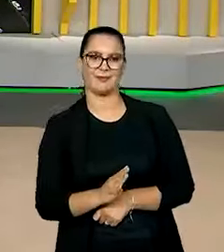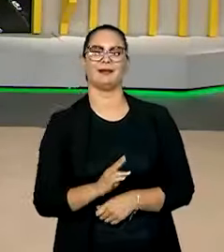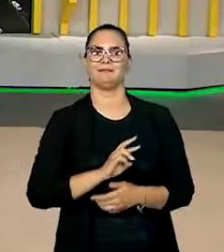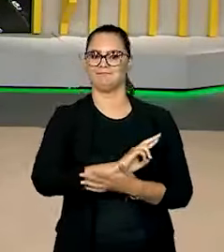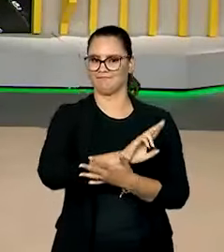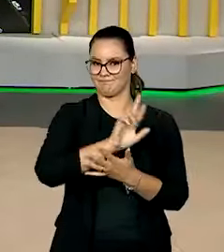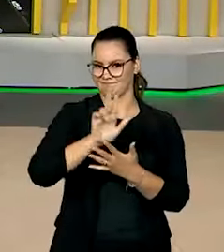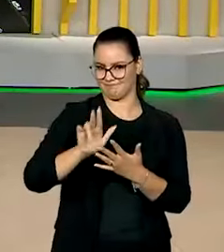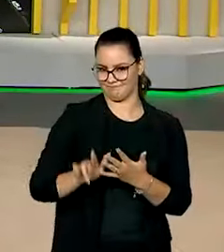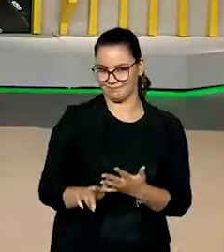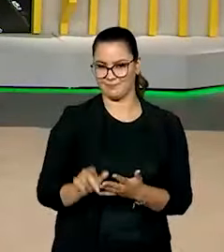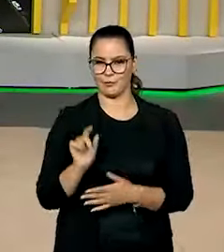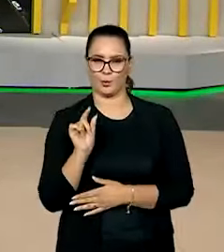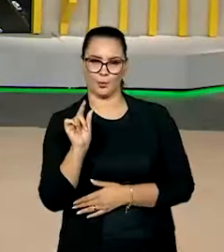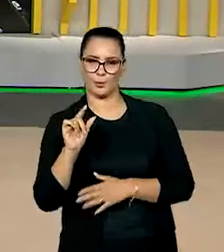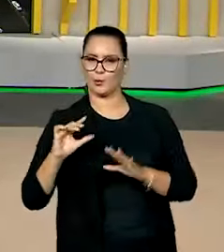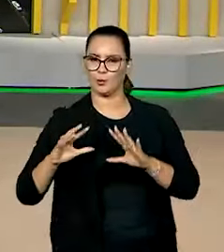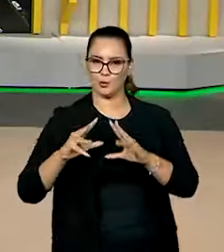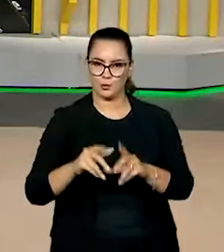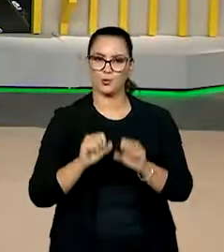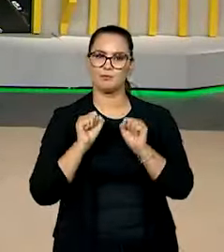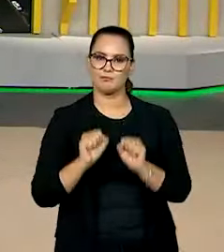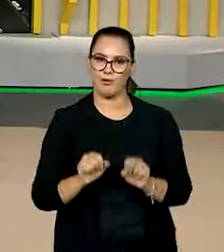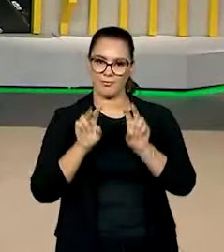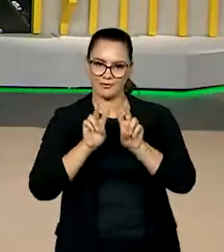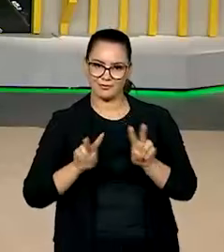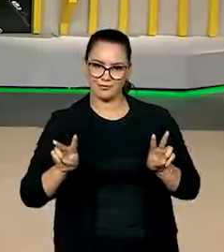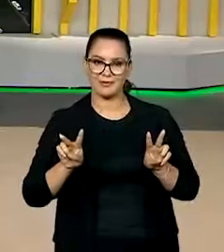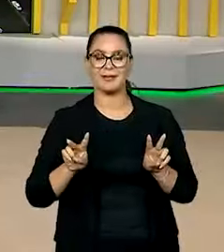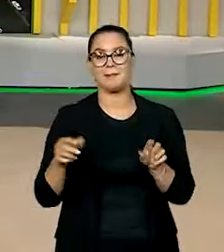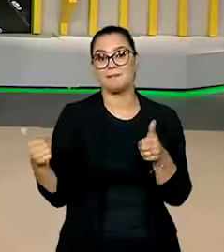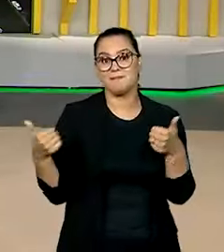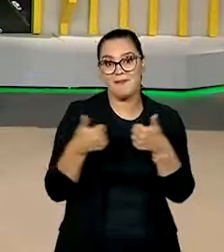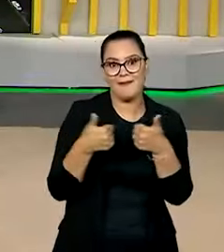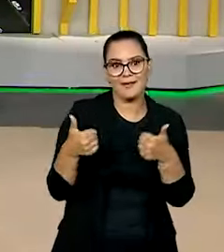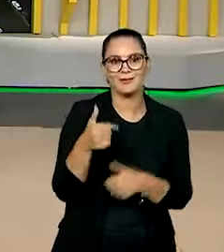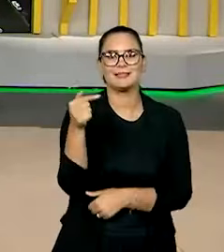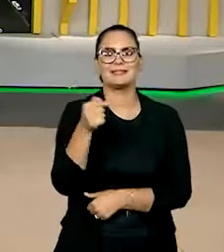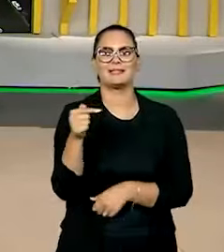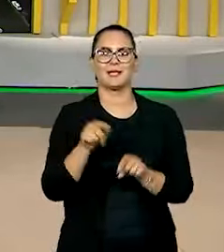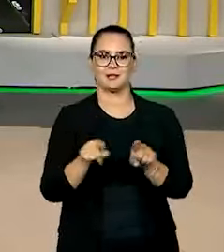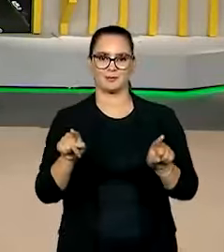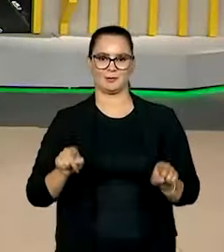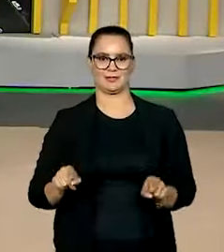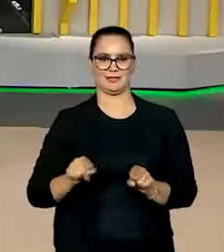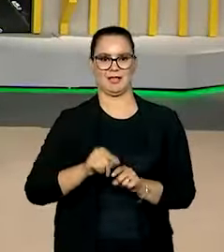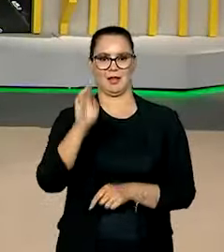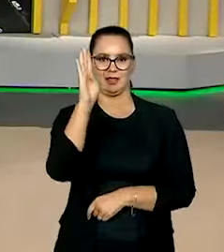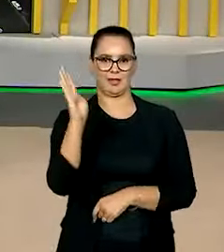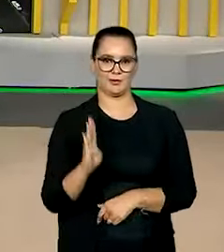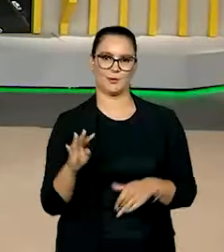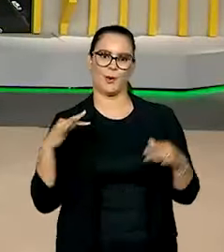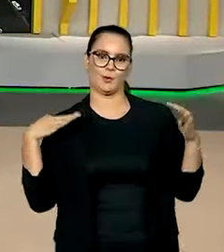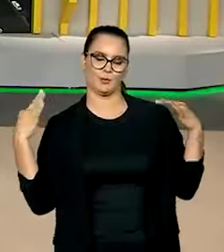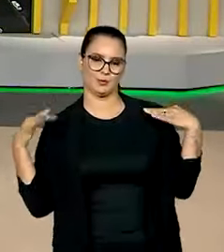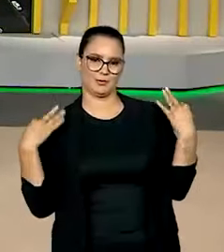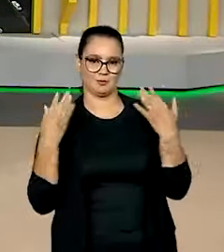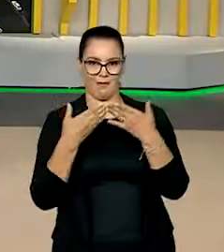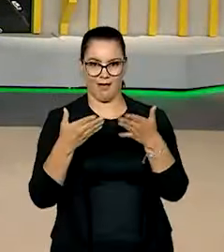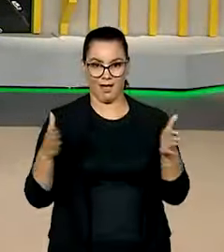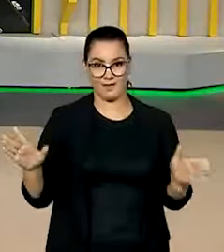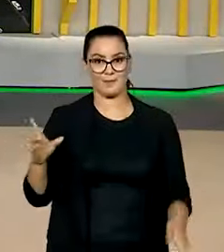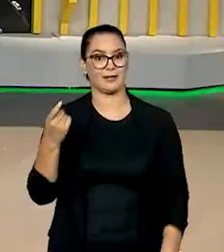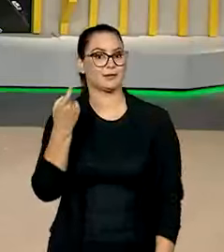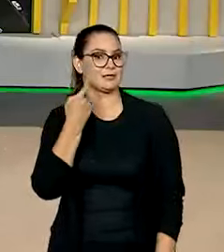diversidade. E um pouquinho de tudo isso poderá ser visto de perto no 7º Salão Nacional do Turismo que vai ser aberto